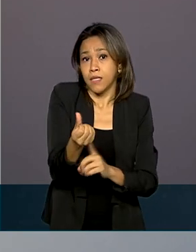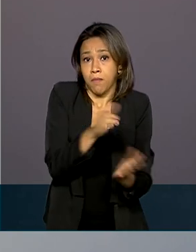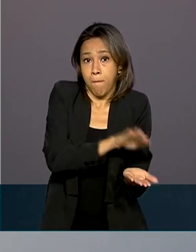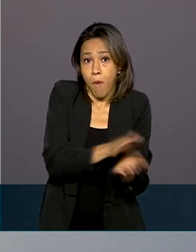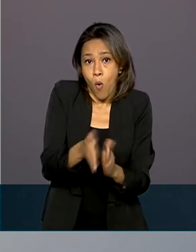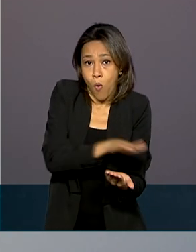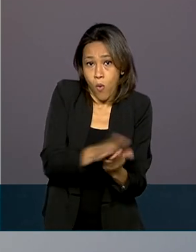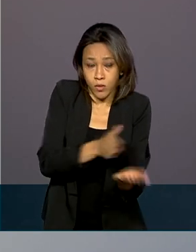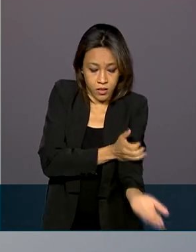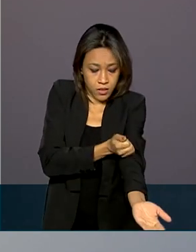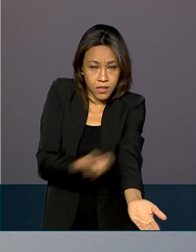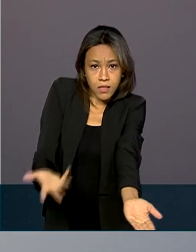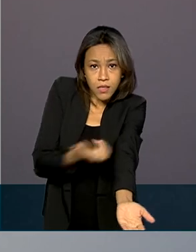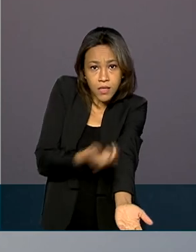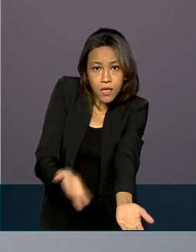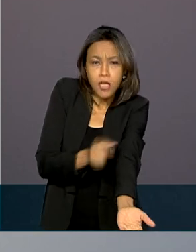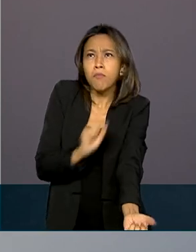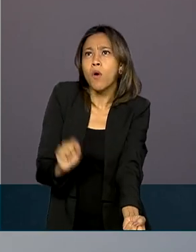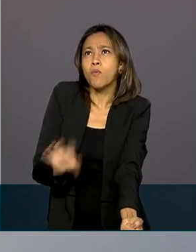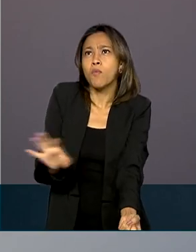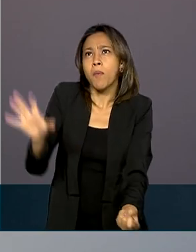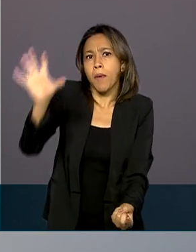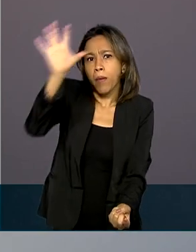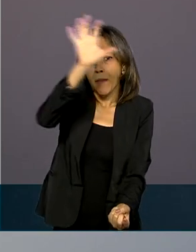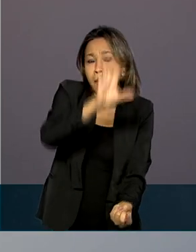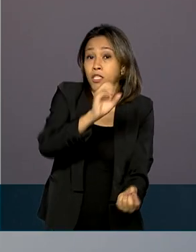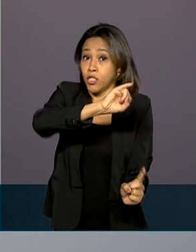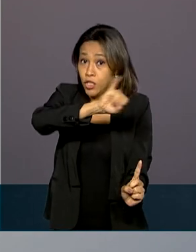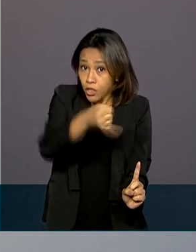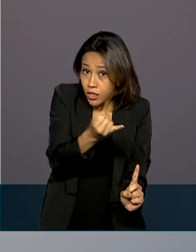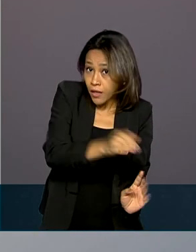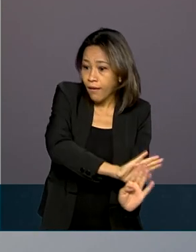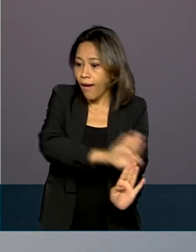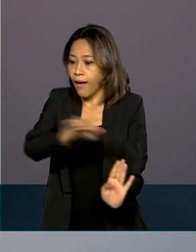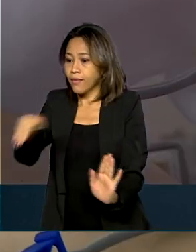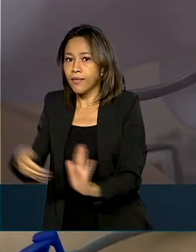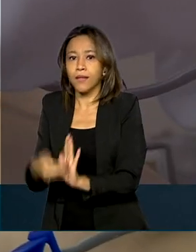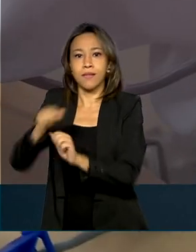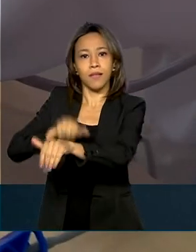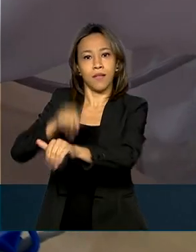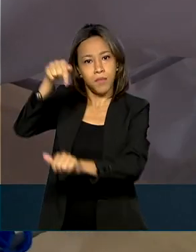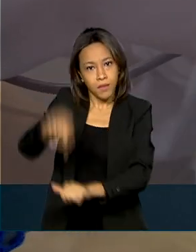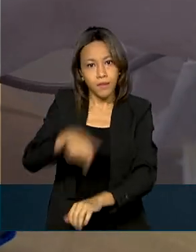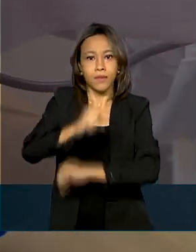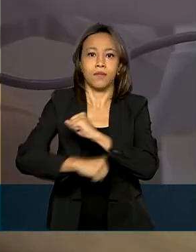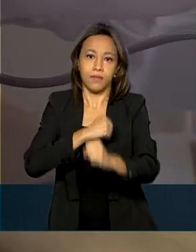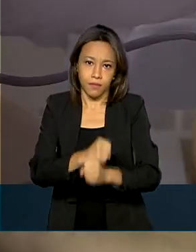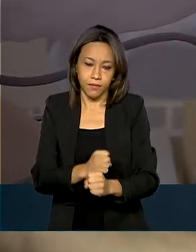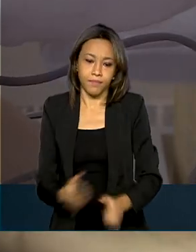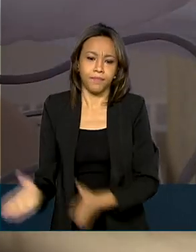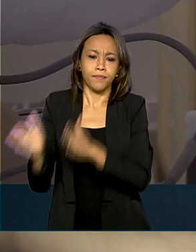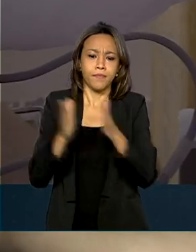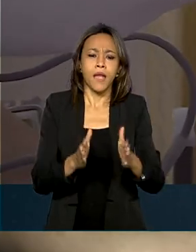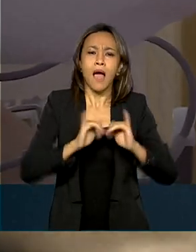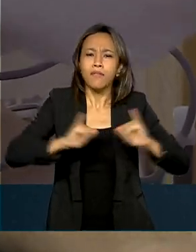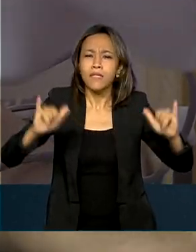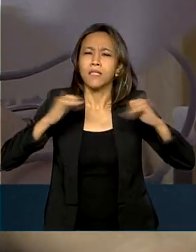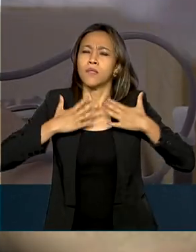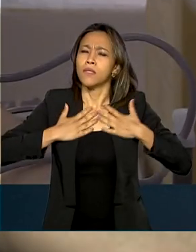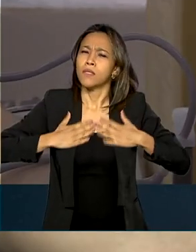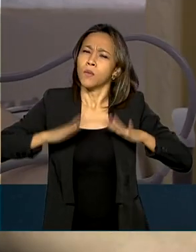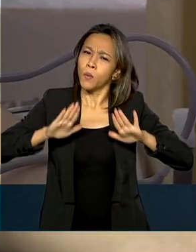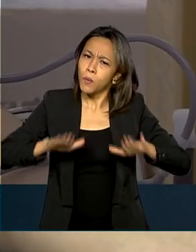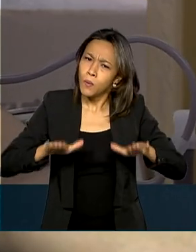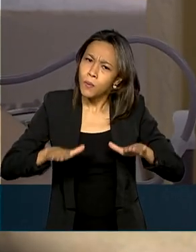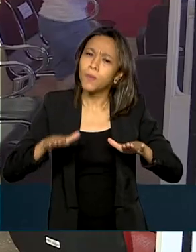por todas as regiões do país, de janeiro até setembro desse ano. Para tranquilizar futuros doadores e os